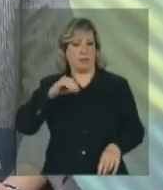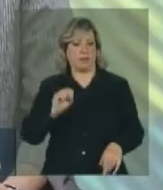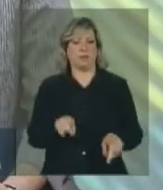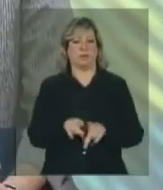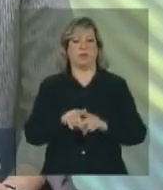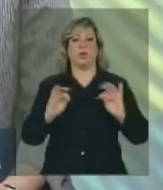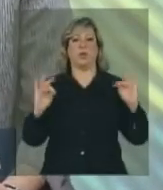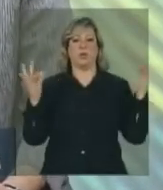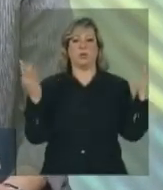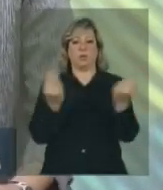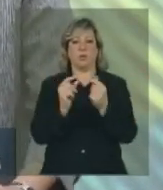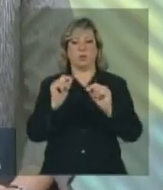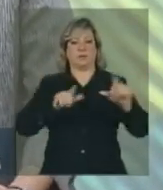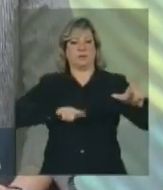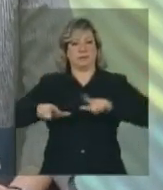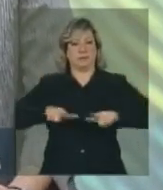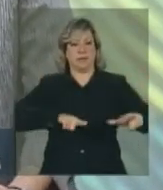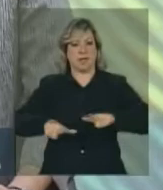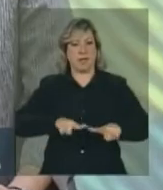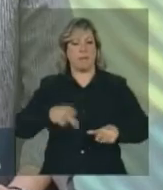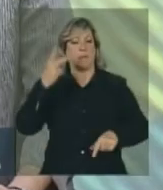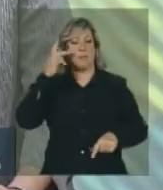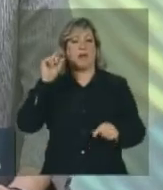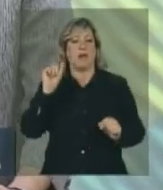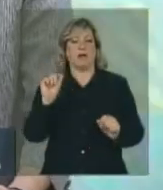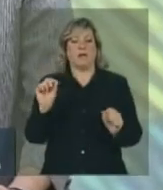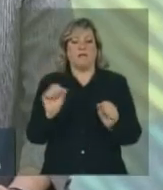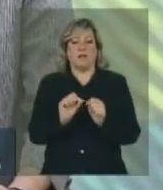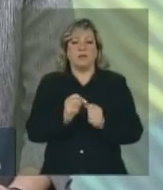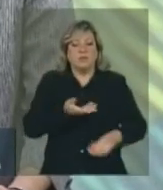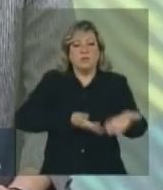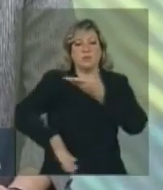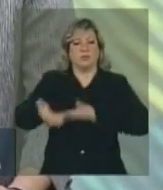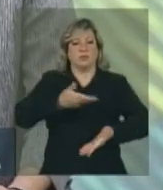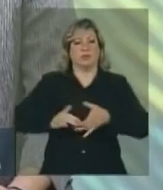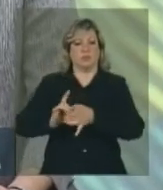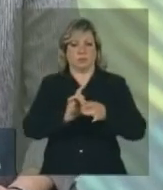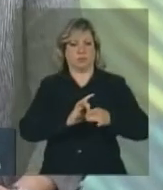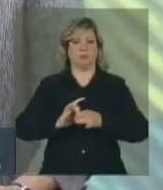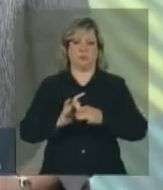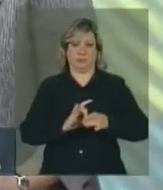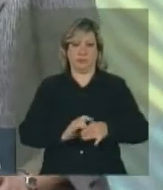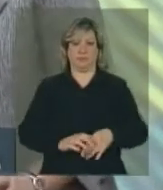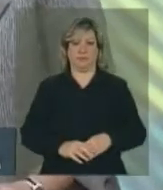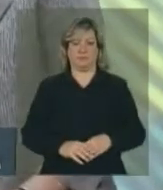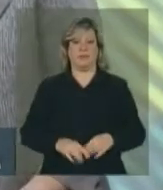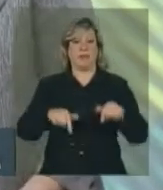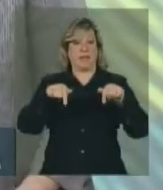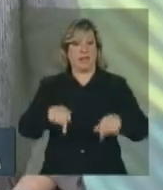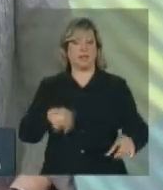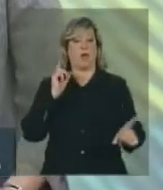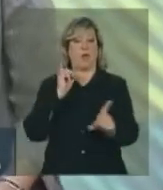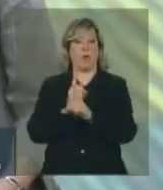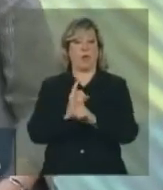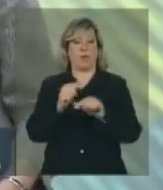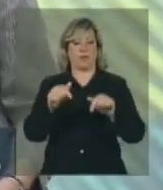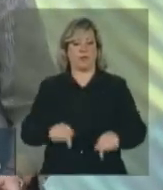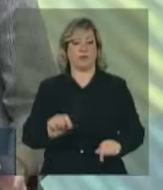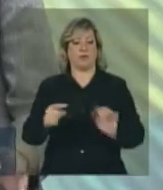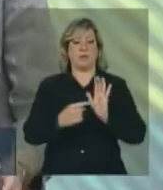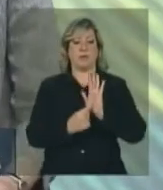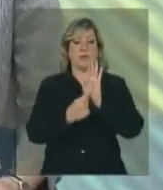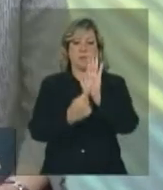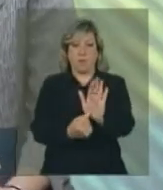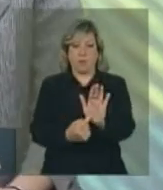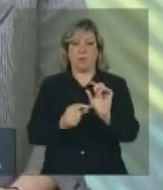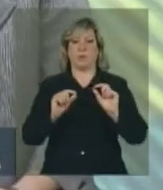que trabalham pelo estreitamento das nossas relações. Este encontro demonstra a